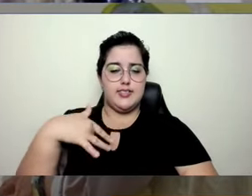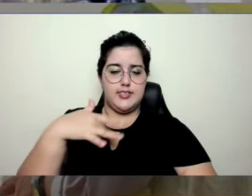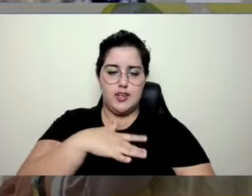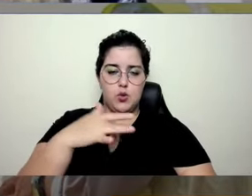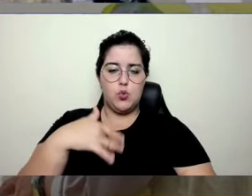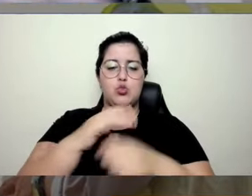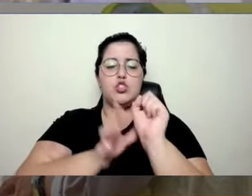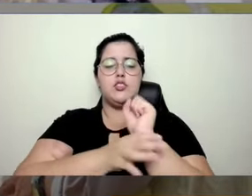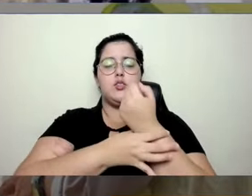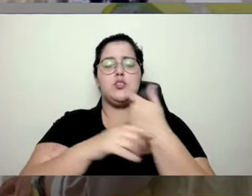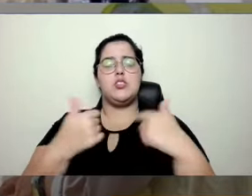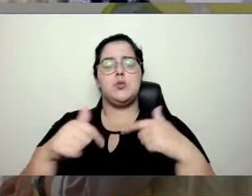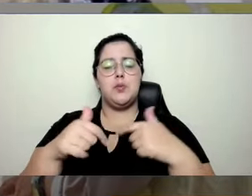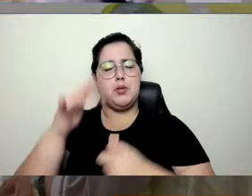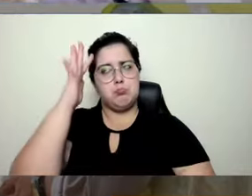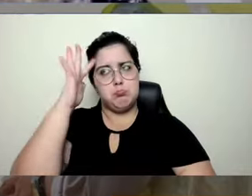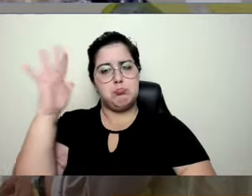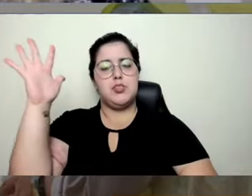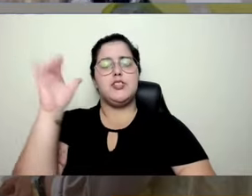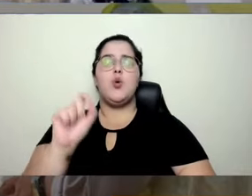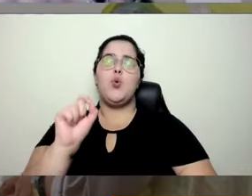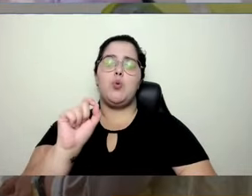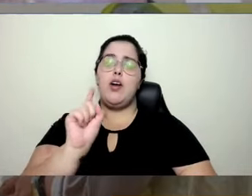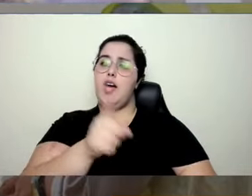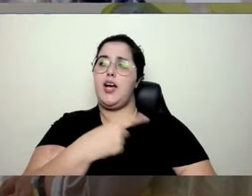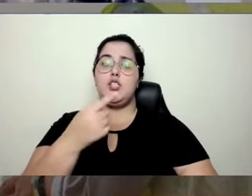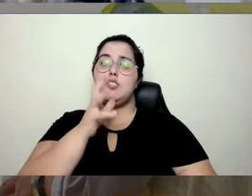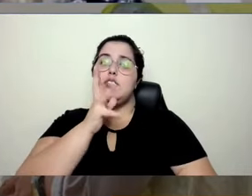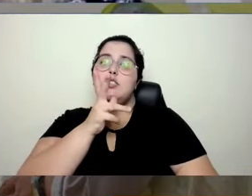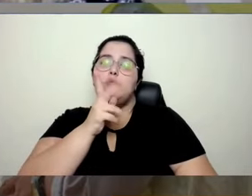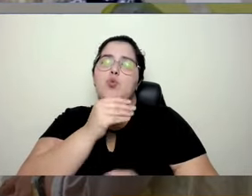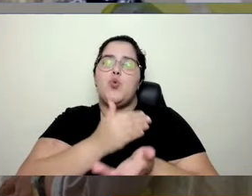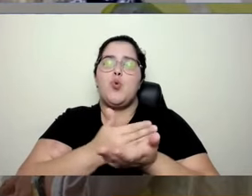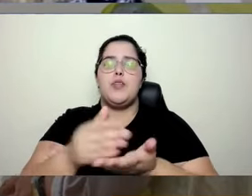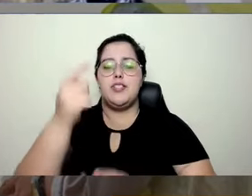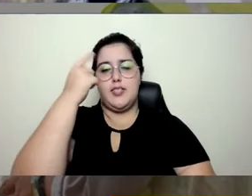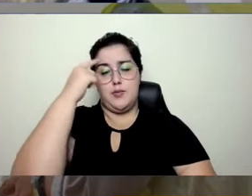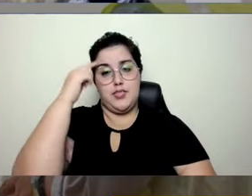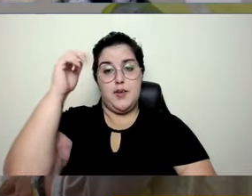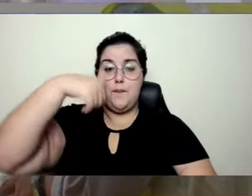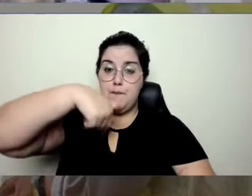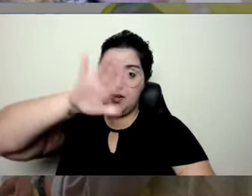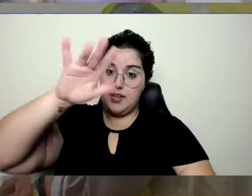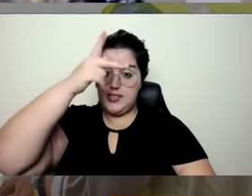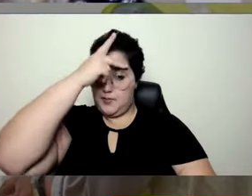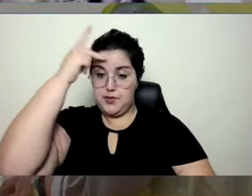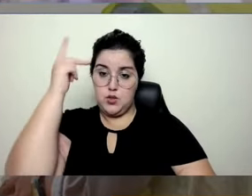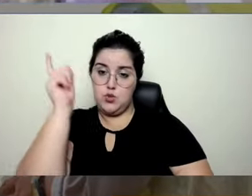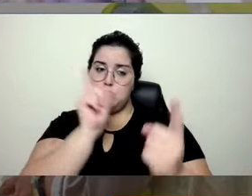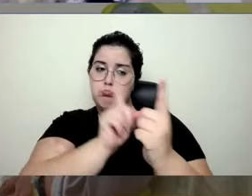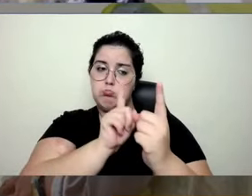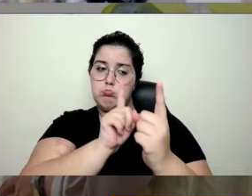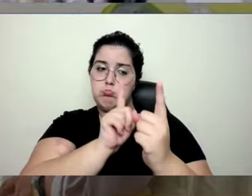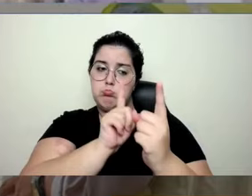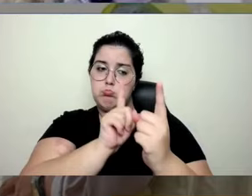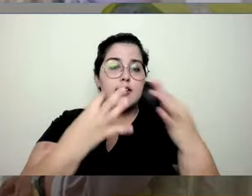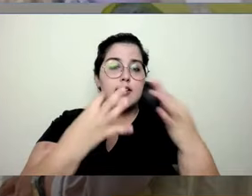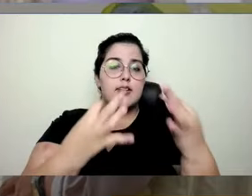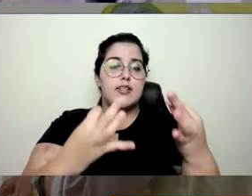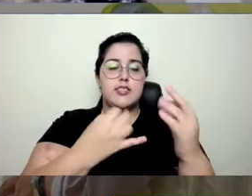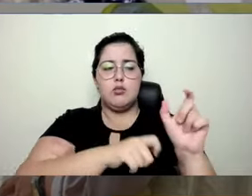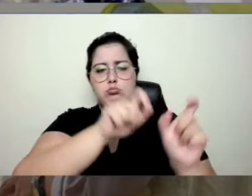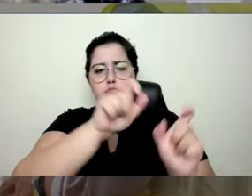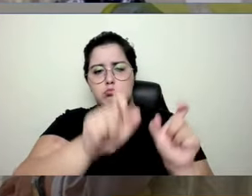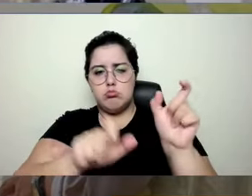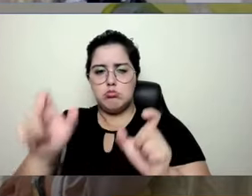Demorou, demorou para a gente começar a falar mais com as pessoas, a ter atenção em relação à